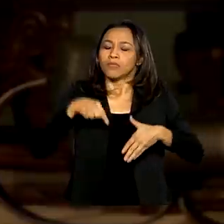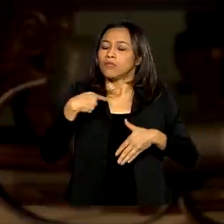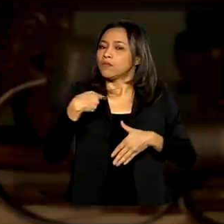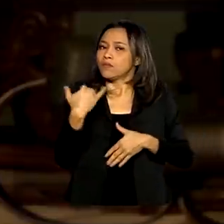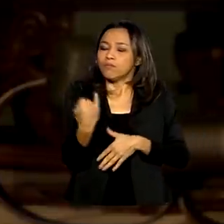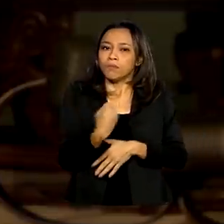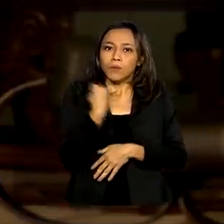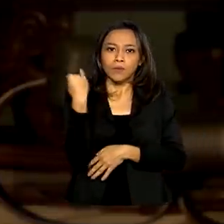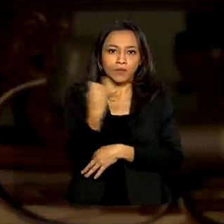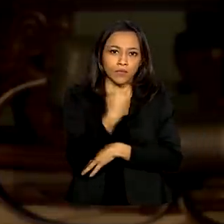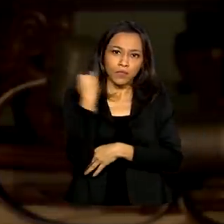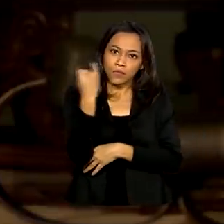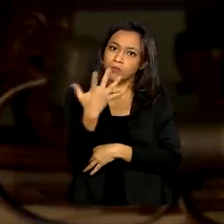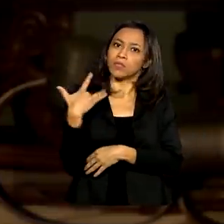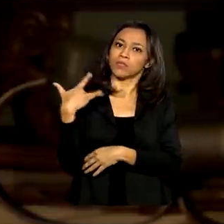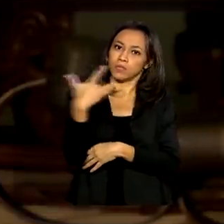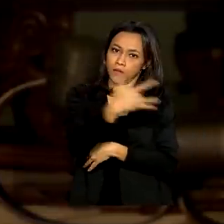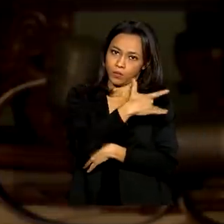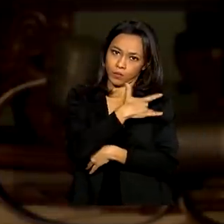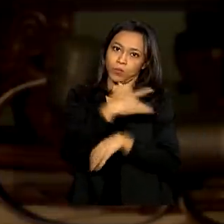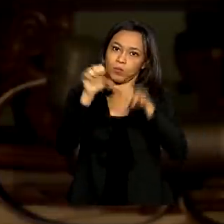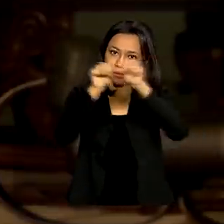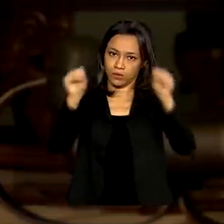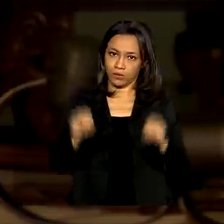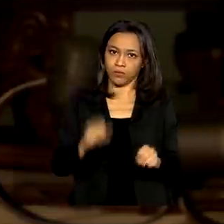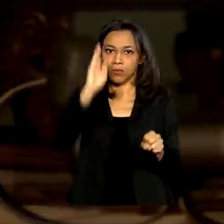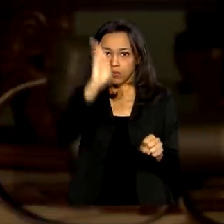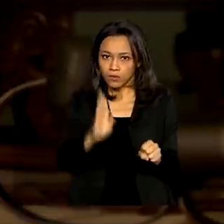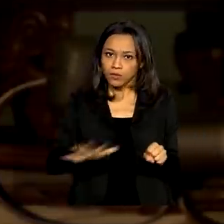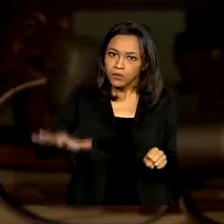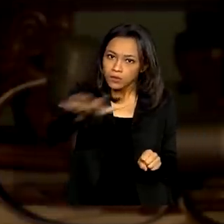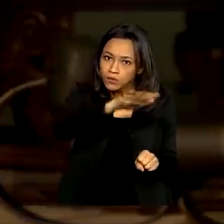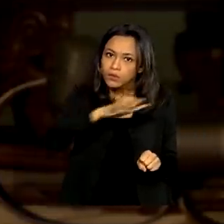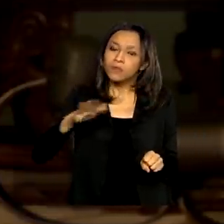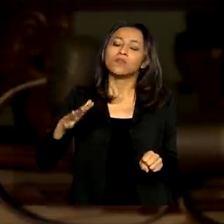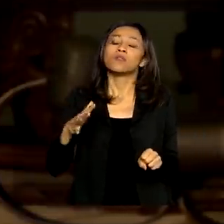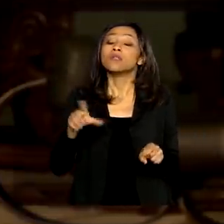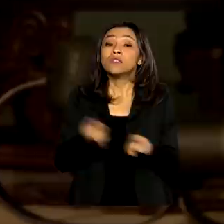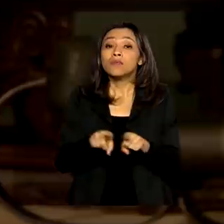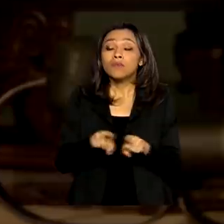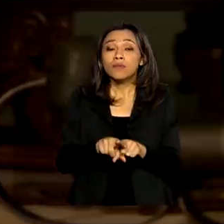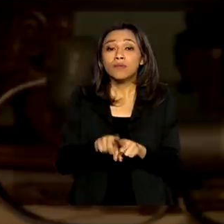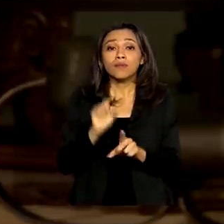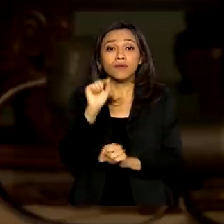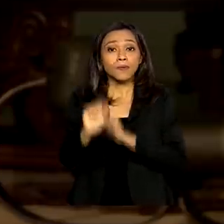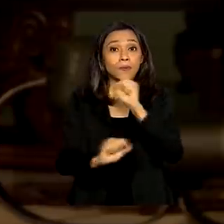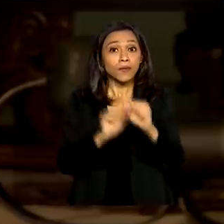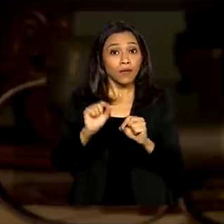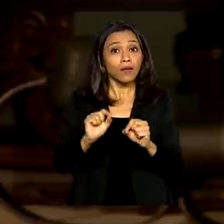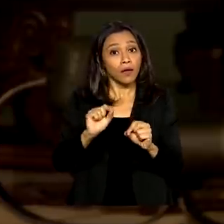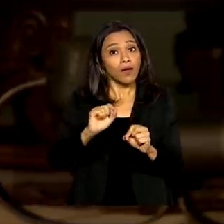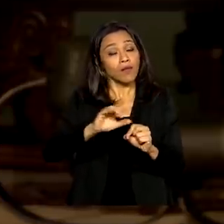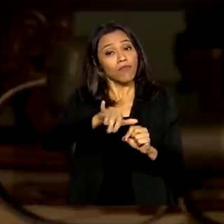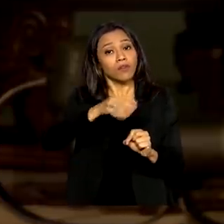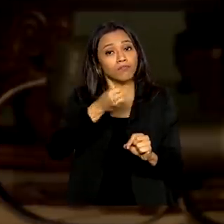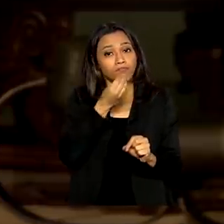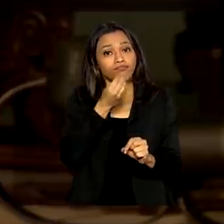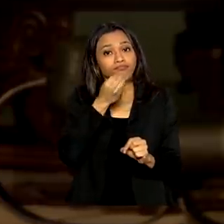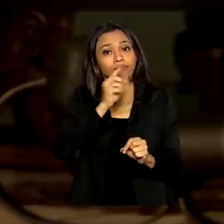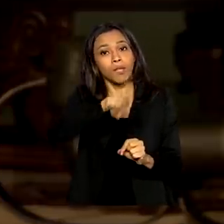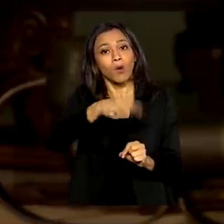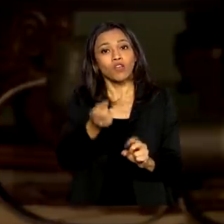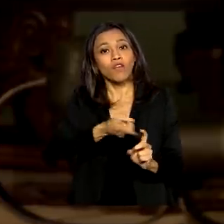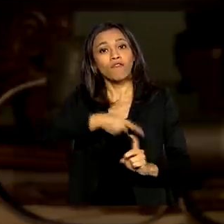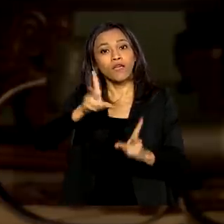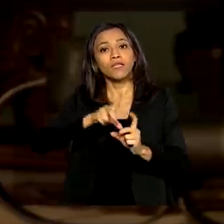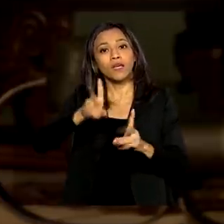sistema de saúde e também permite uma escala em termos de exportação do país, dessas